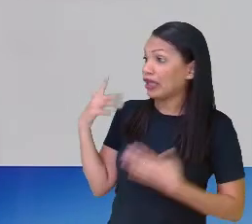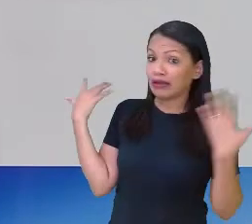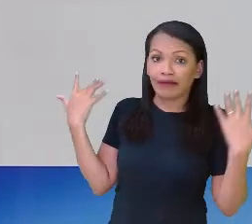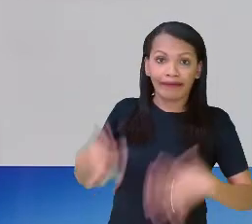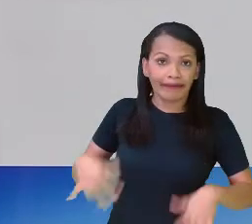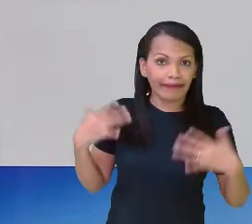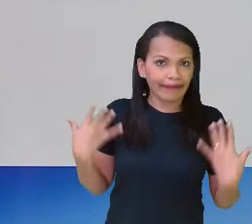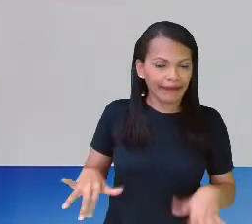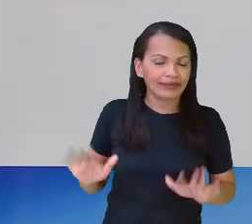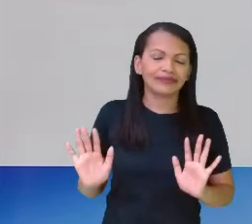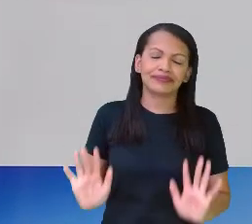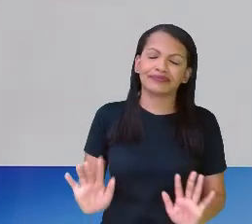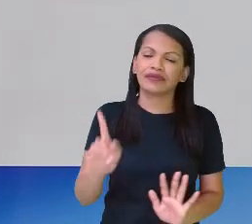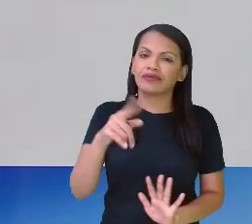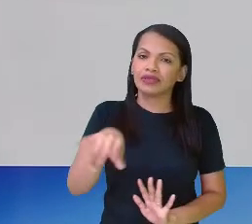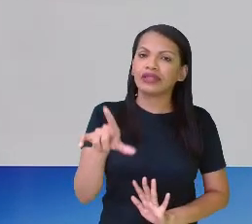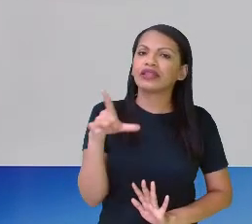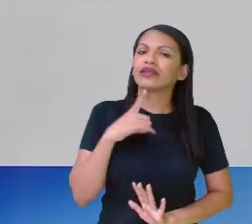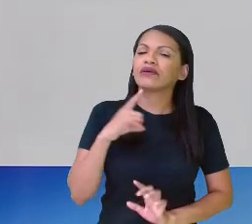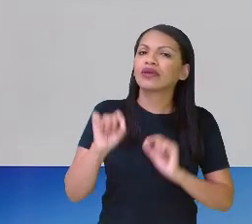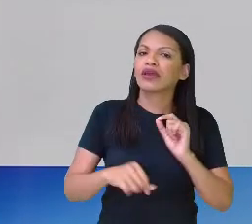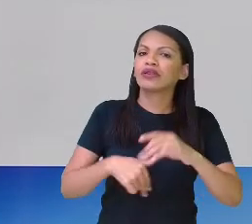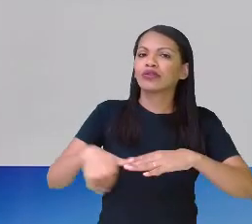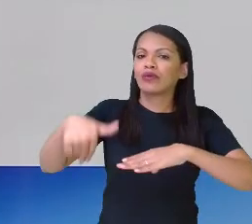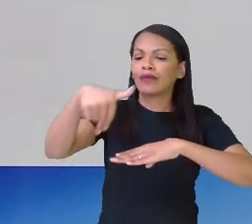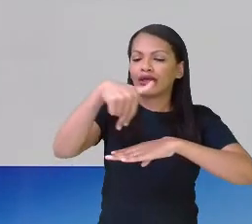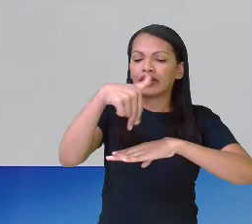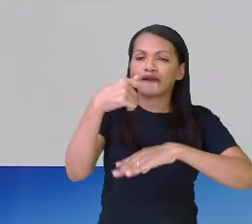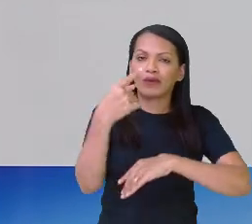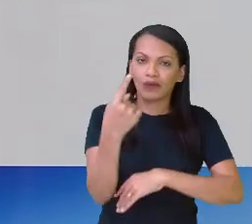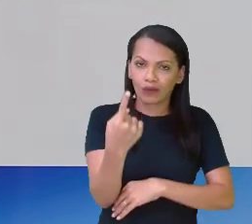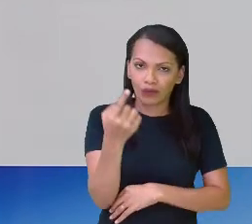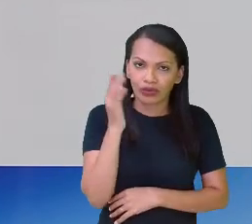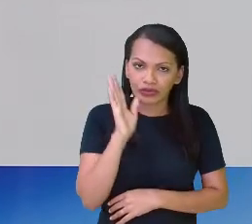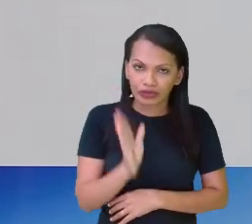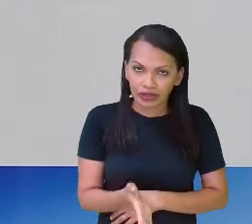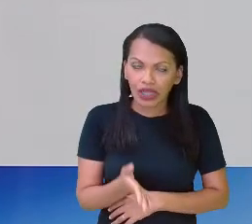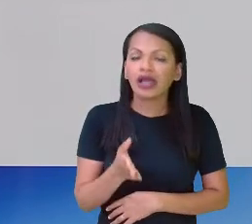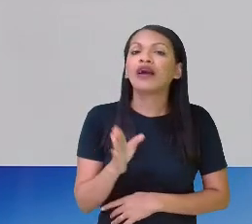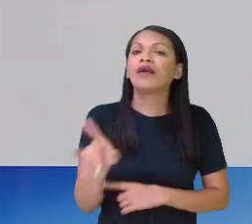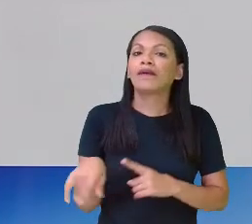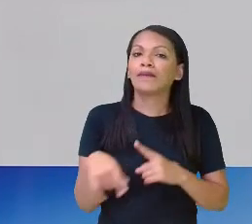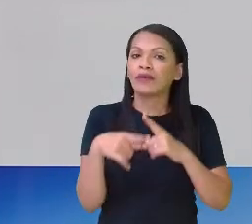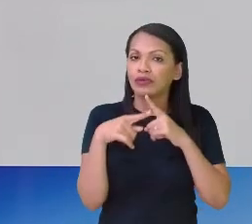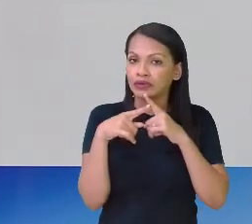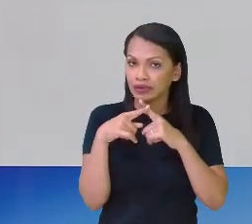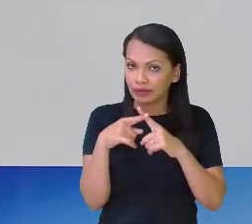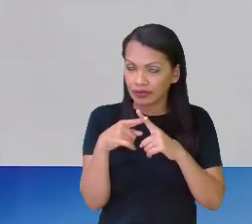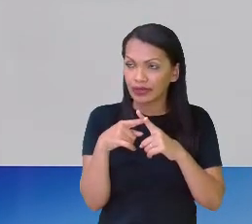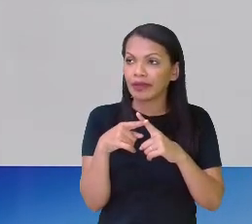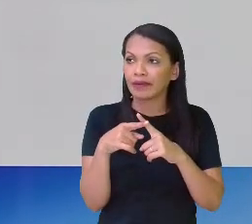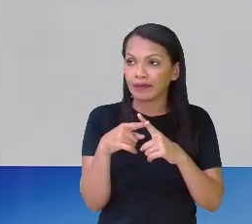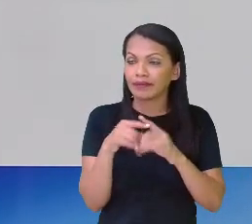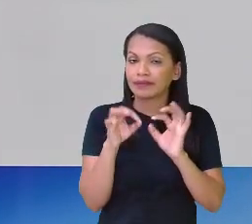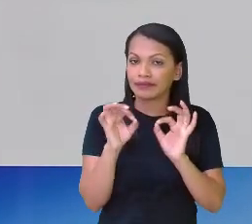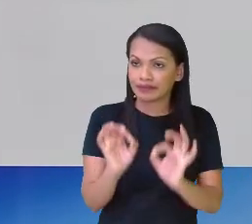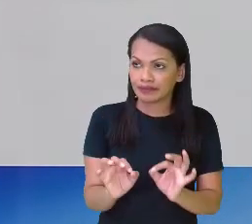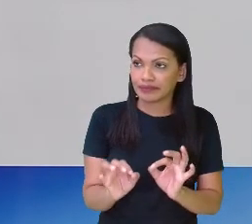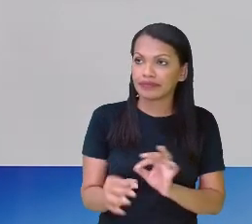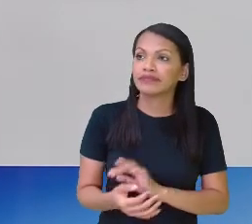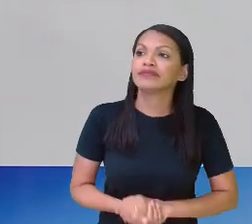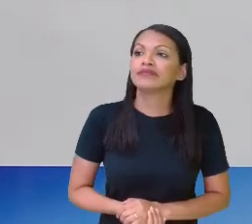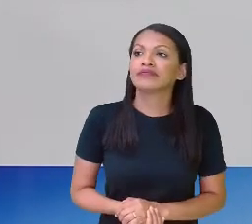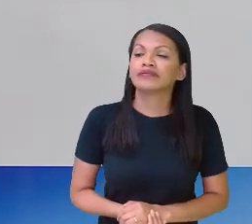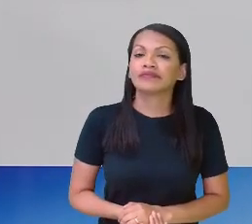numerador 1, você certamente vai multiplicar por algo, tá? Fica tranquilo.